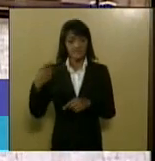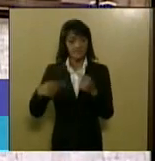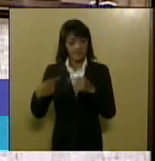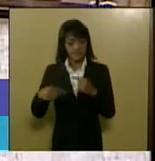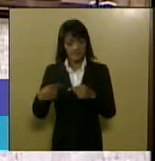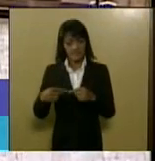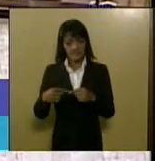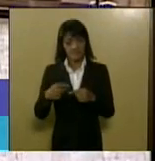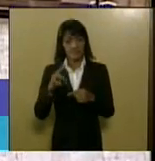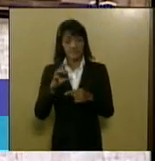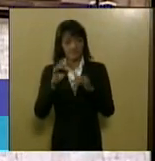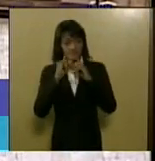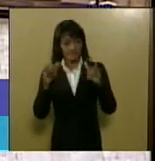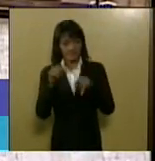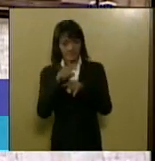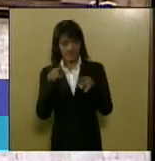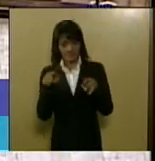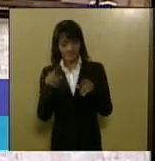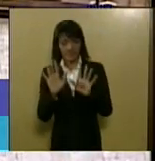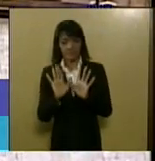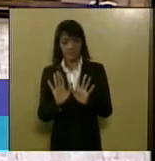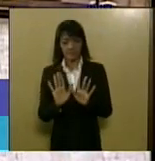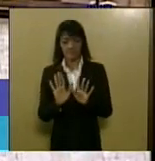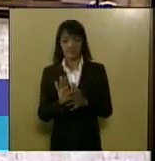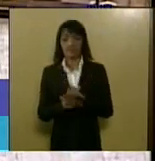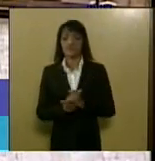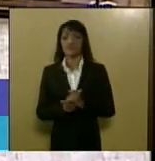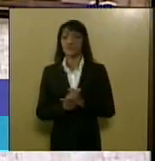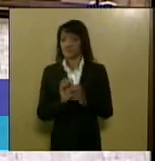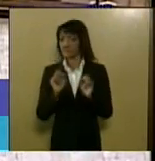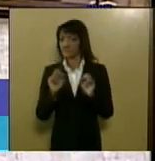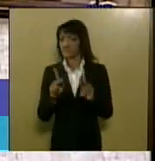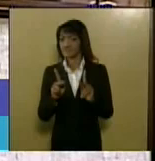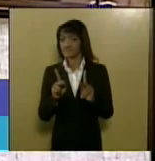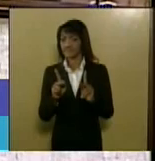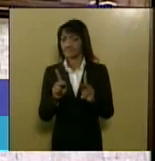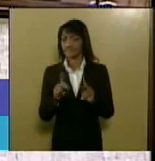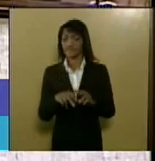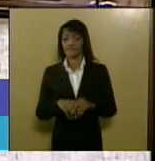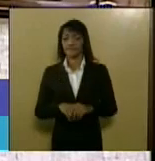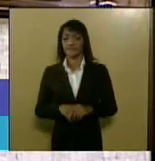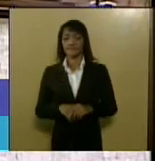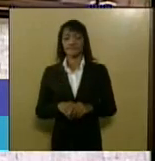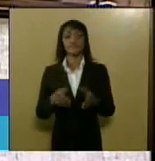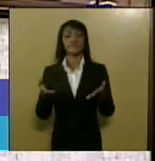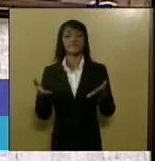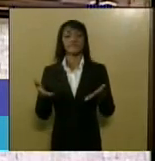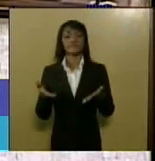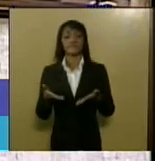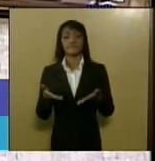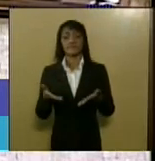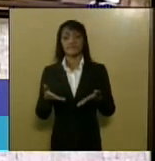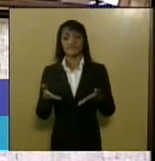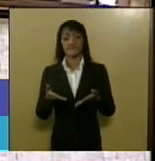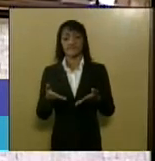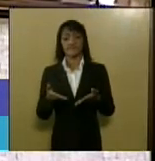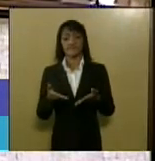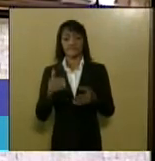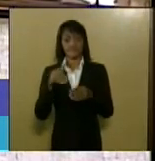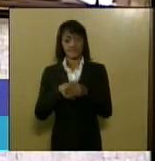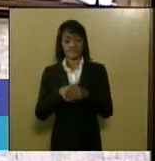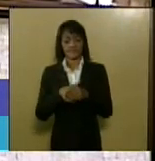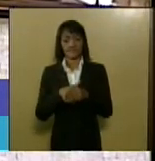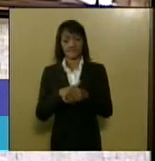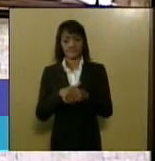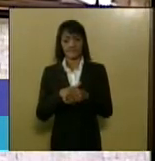então só por causa dos intertícios ok agora na vamos agora votar aqui